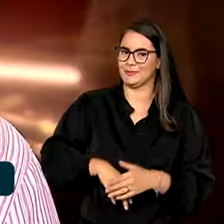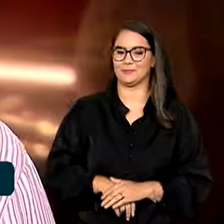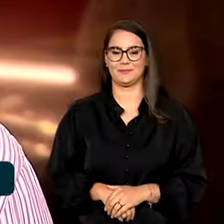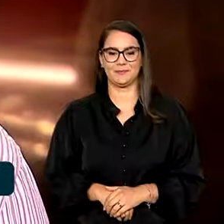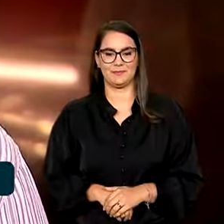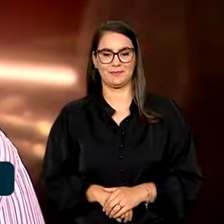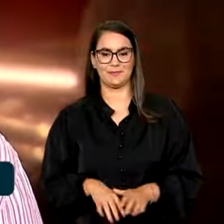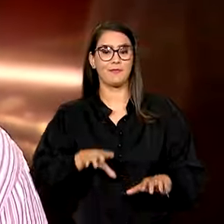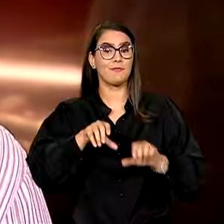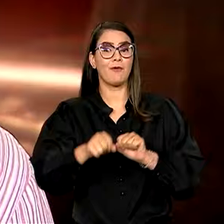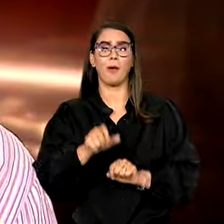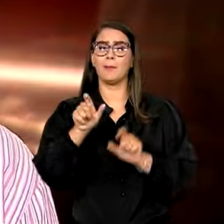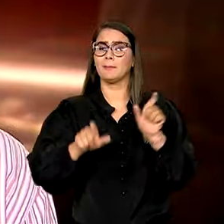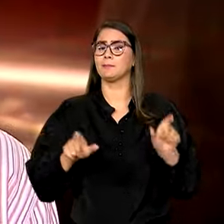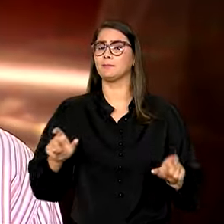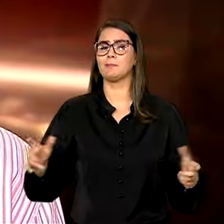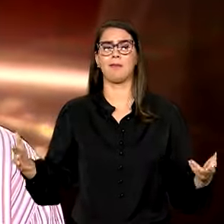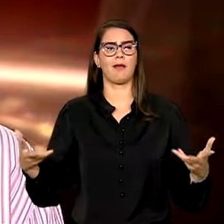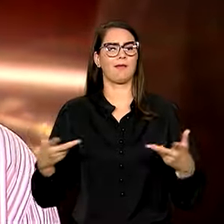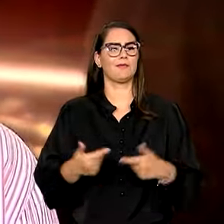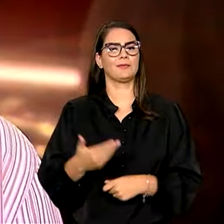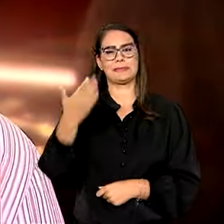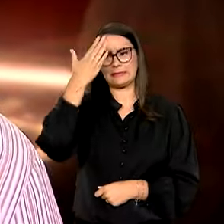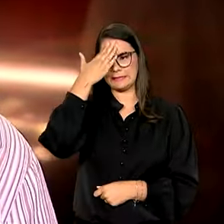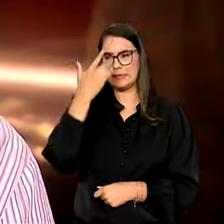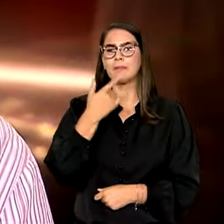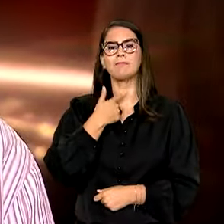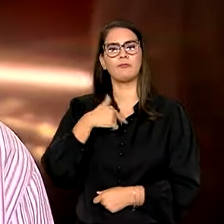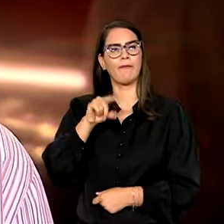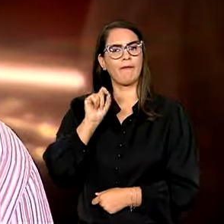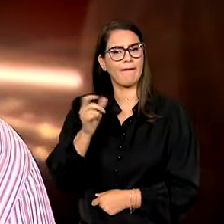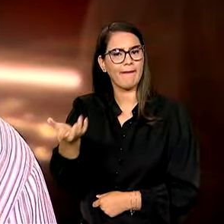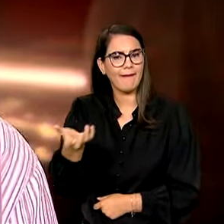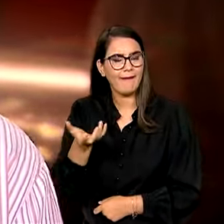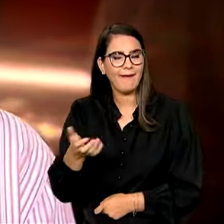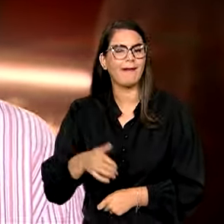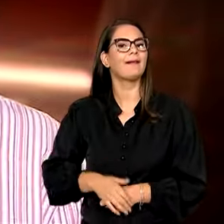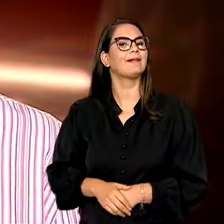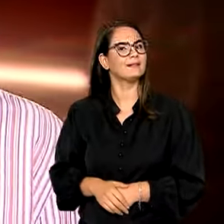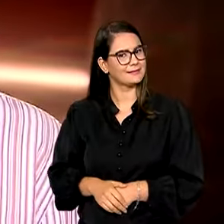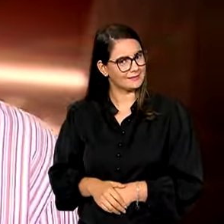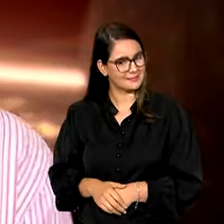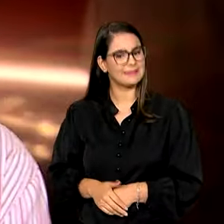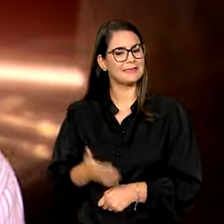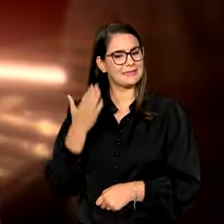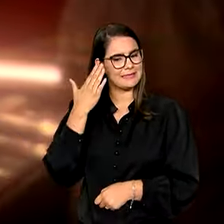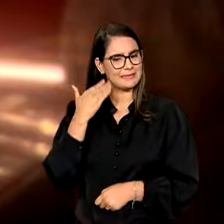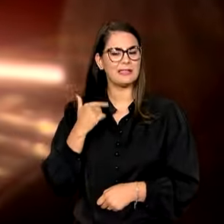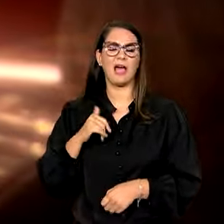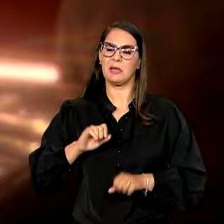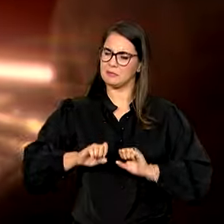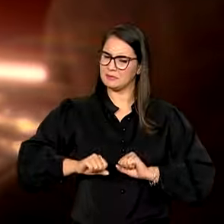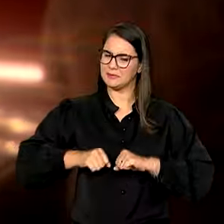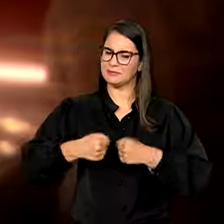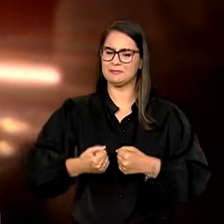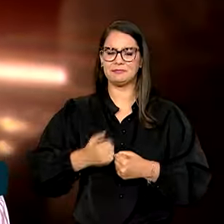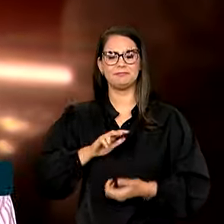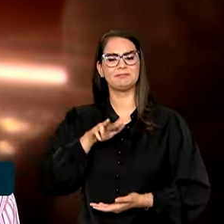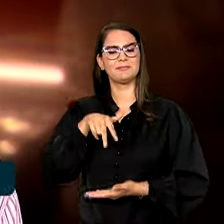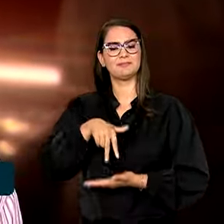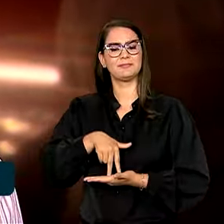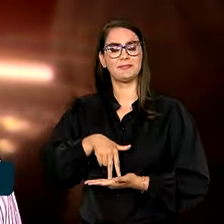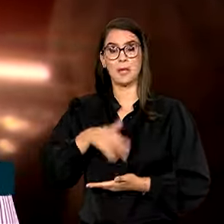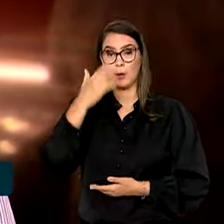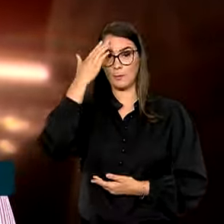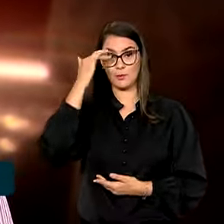pessoas maravilhosas, pessoas que sabem o que querem, pessoas que saibam se defender e pessoas que